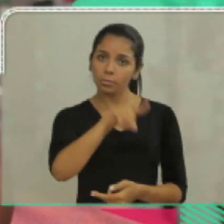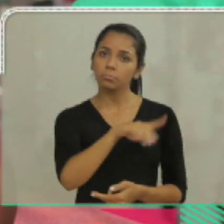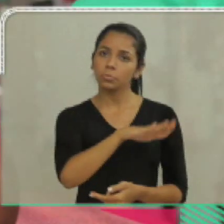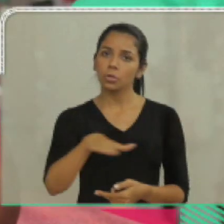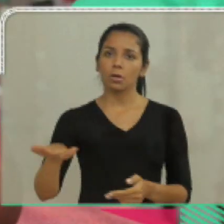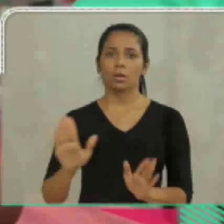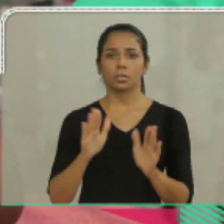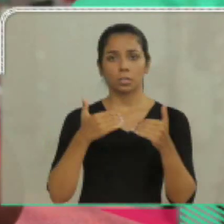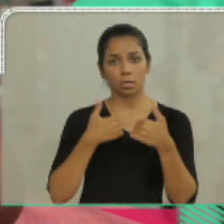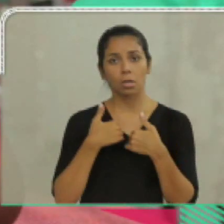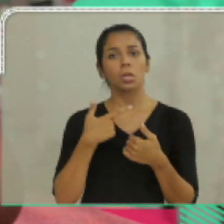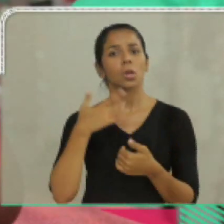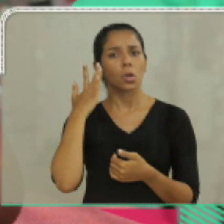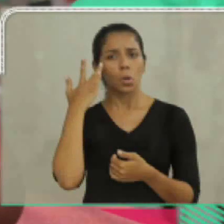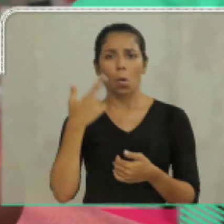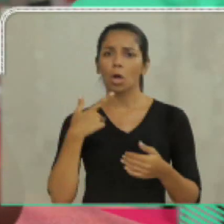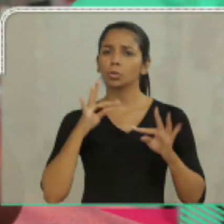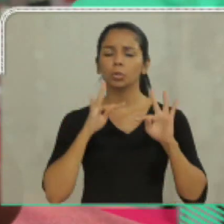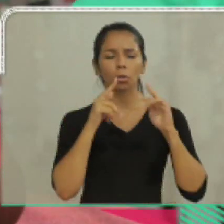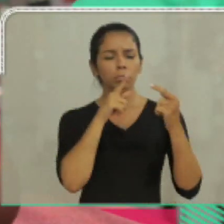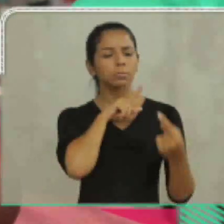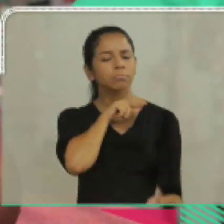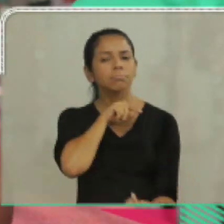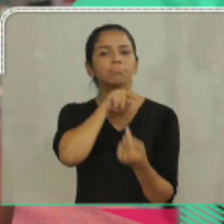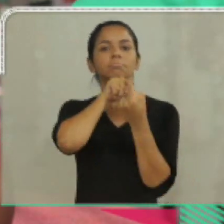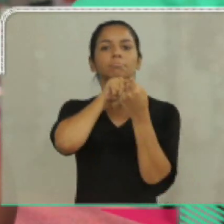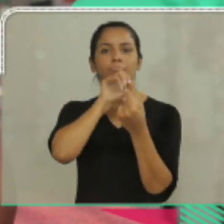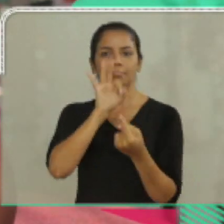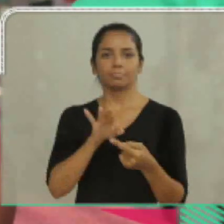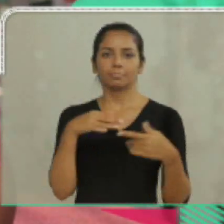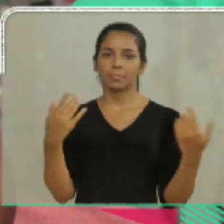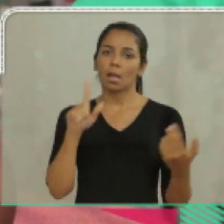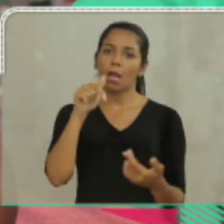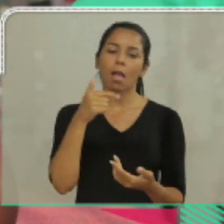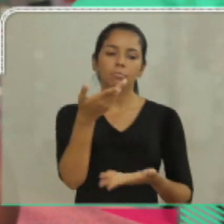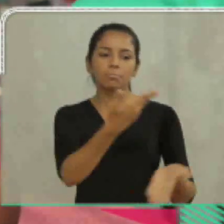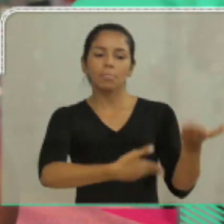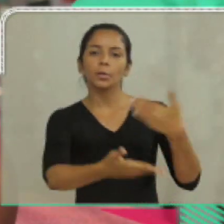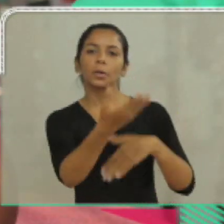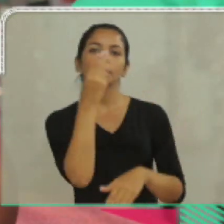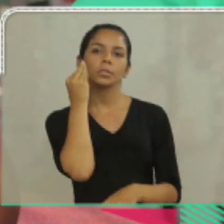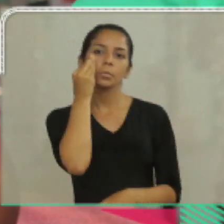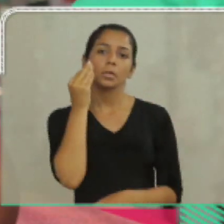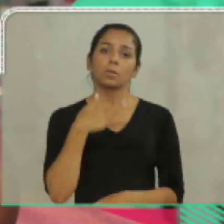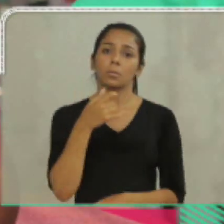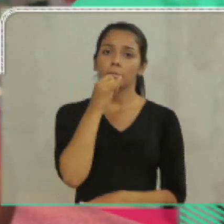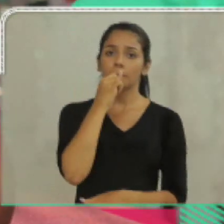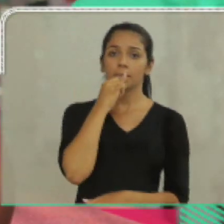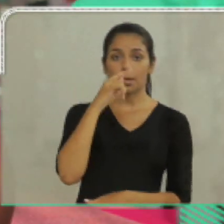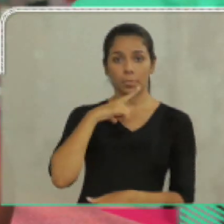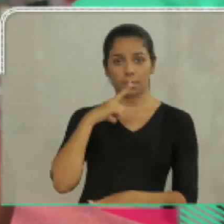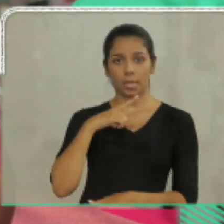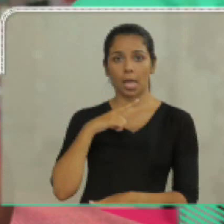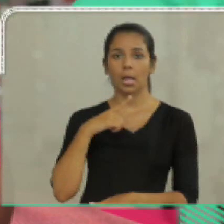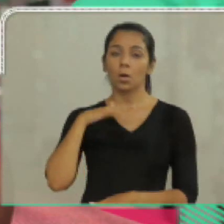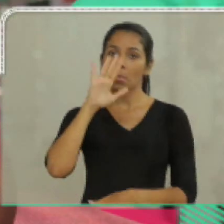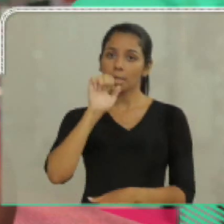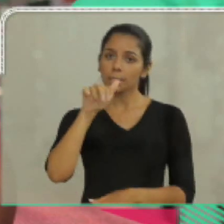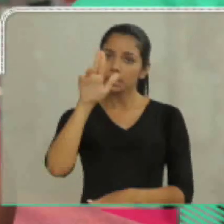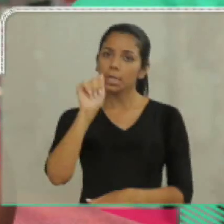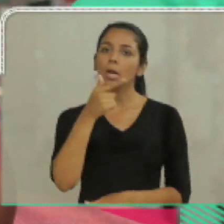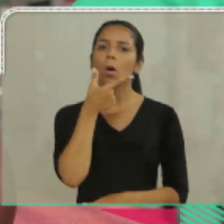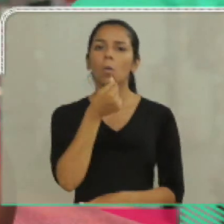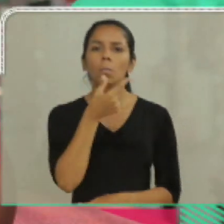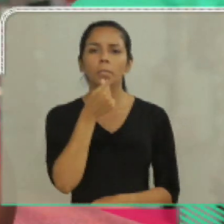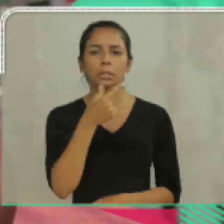e passa algumas dicas pras mães usarem com as crianças. E eu acho que todo mundo se